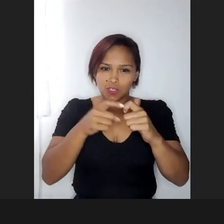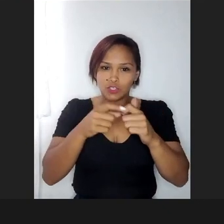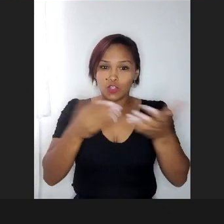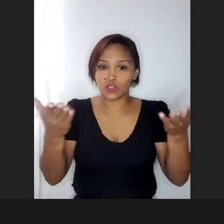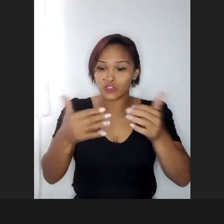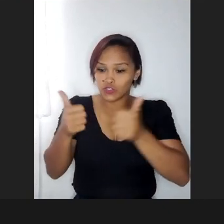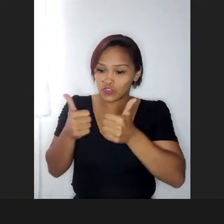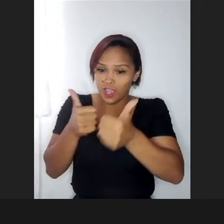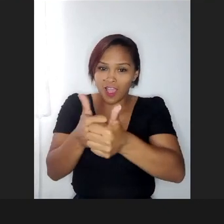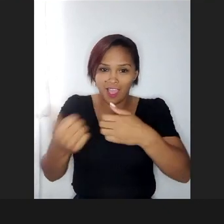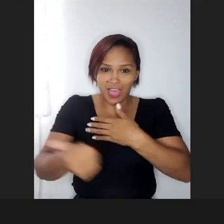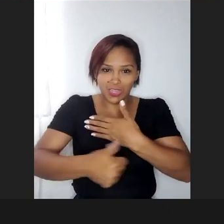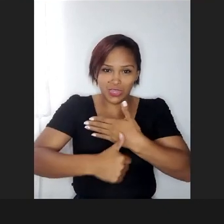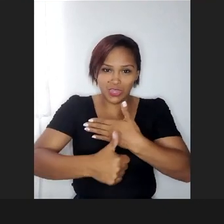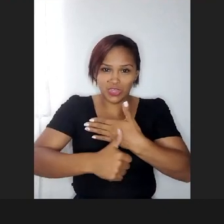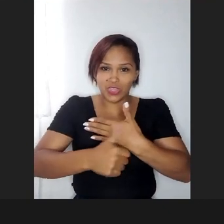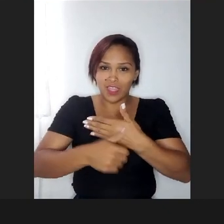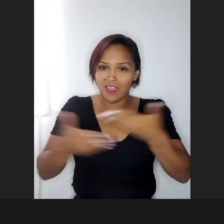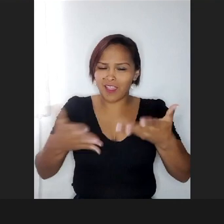viu, Andressa, estou adorando.